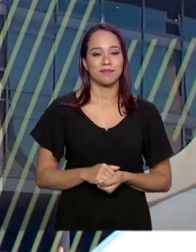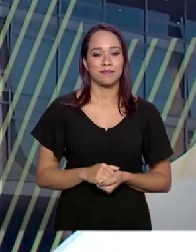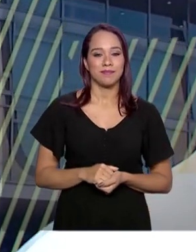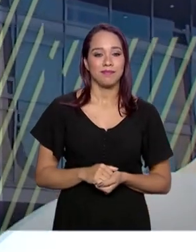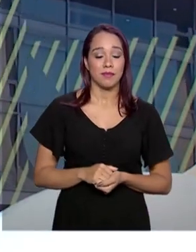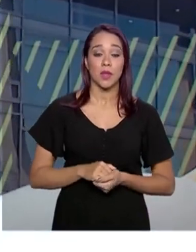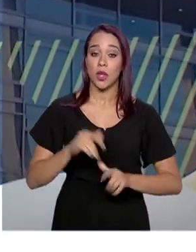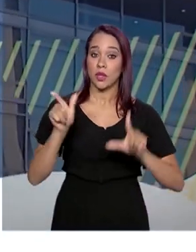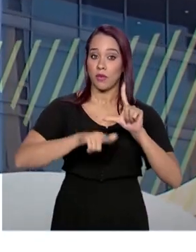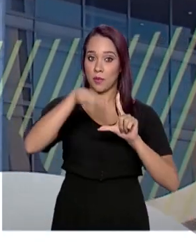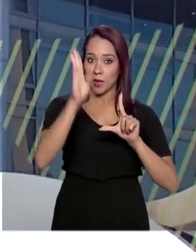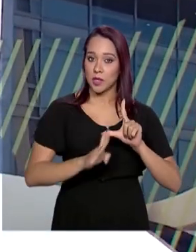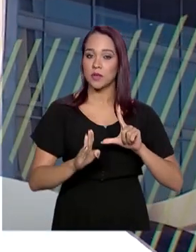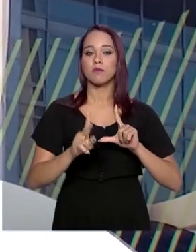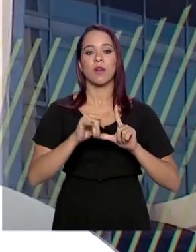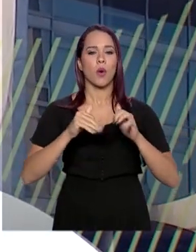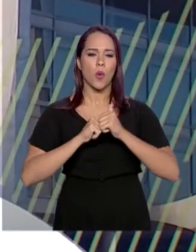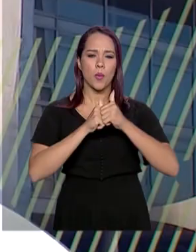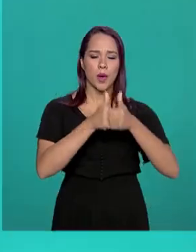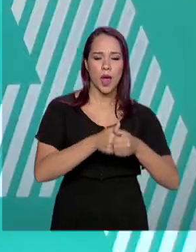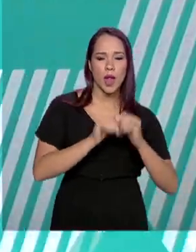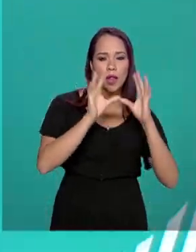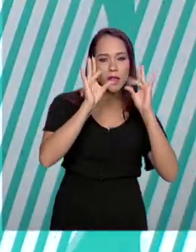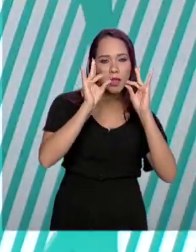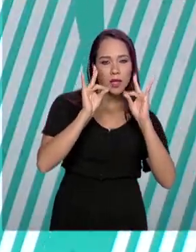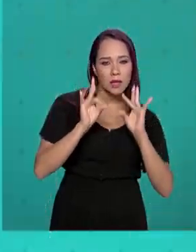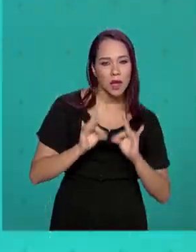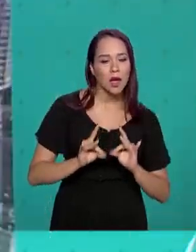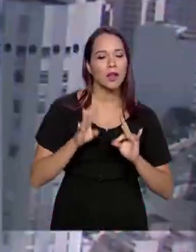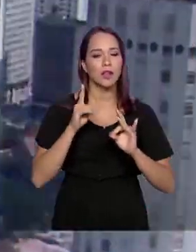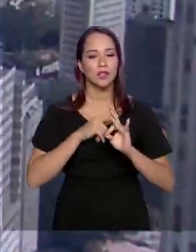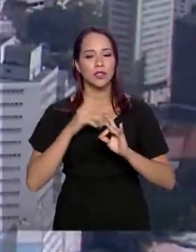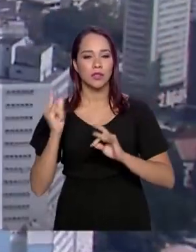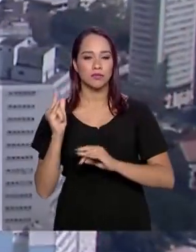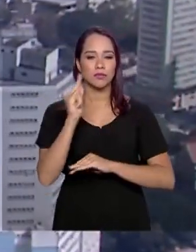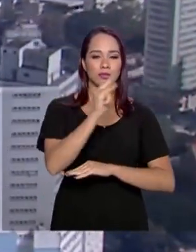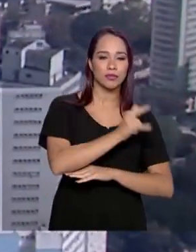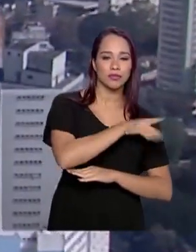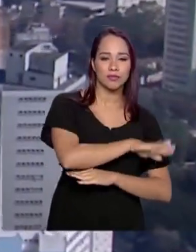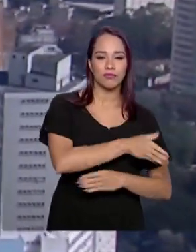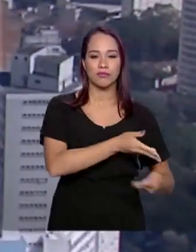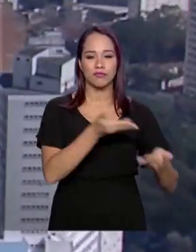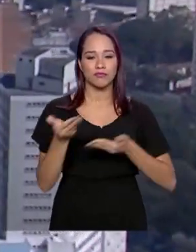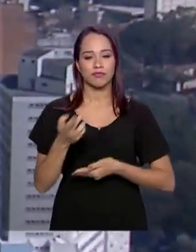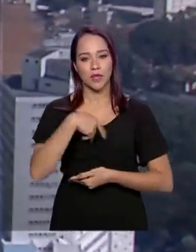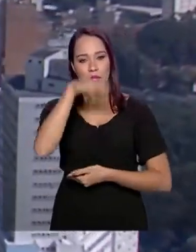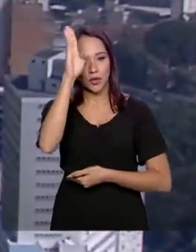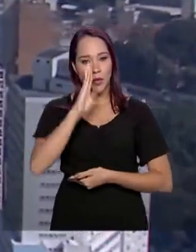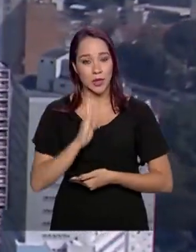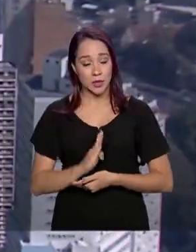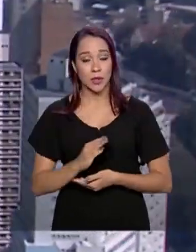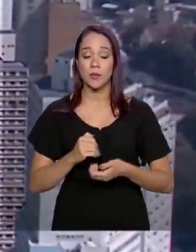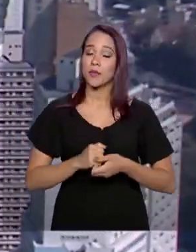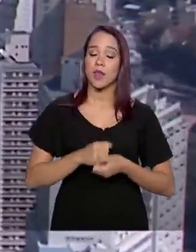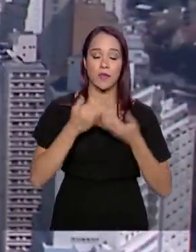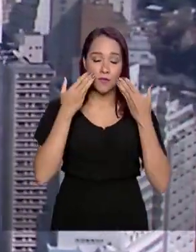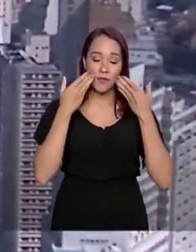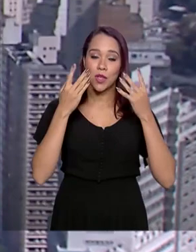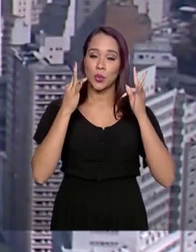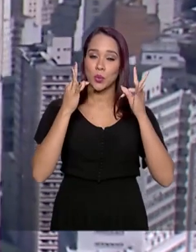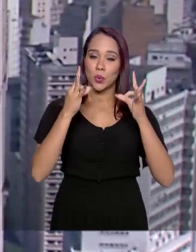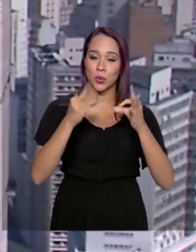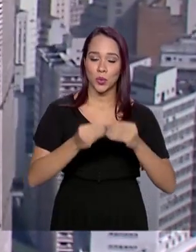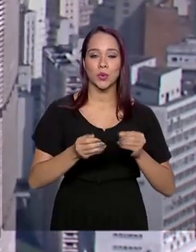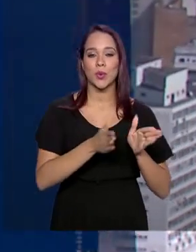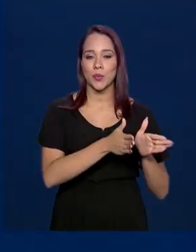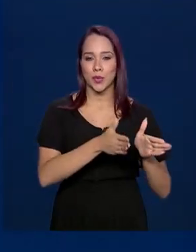A TV Brasil vai acompanhar cada detalhe dessa missão de repatriação dos brasileiros na China e mostra tudo ao longo